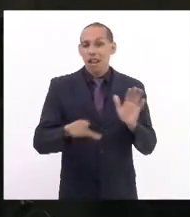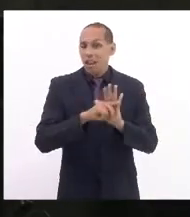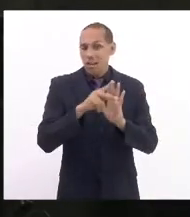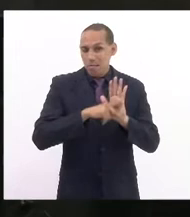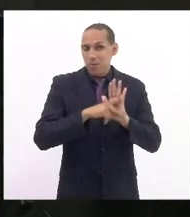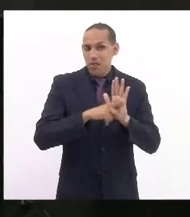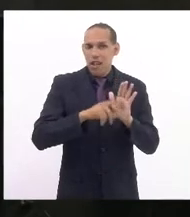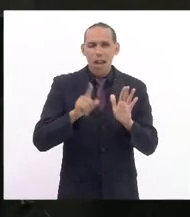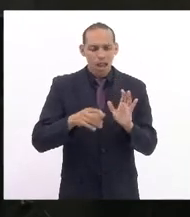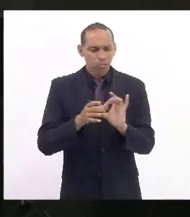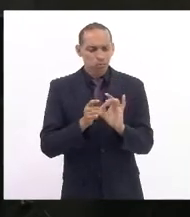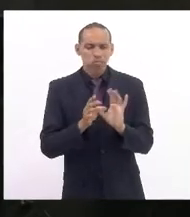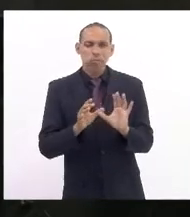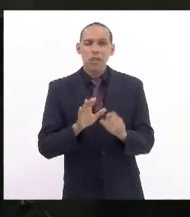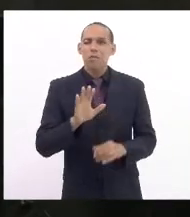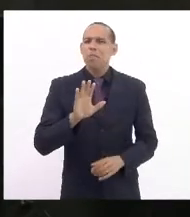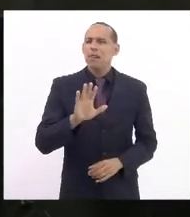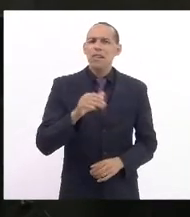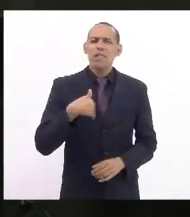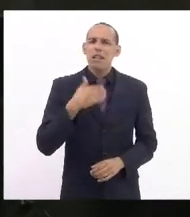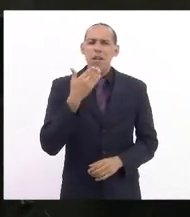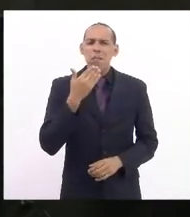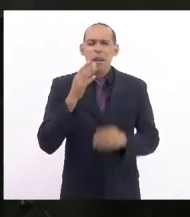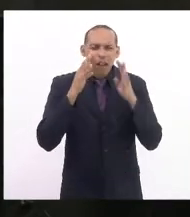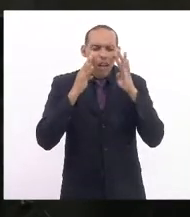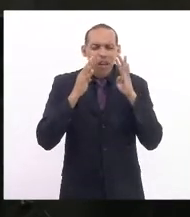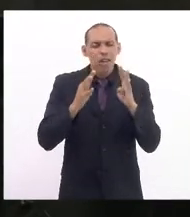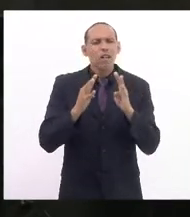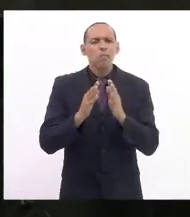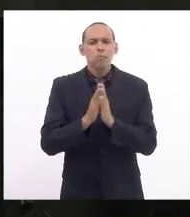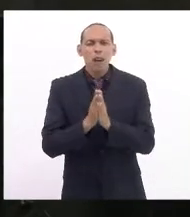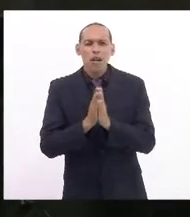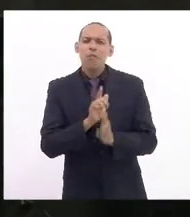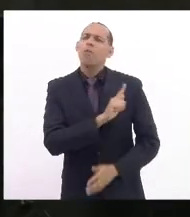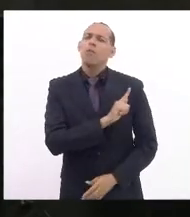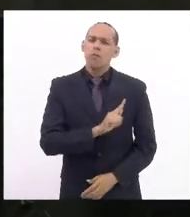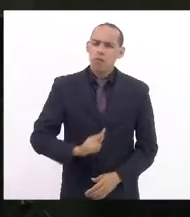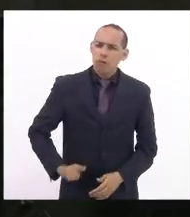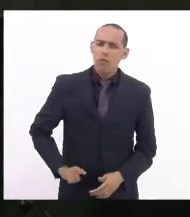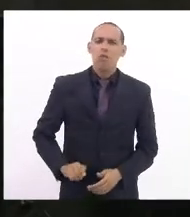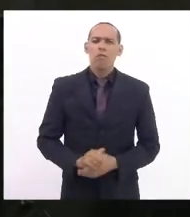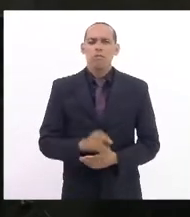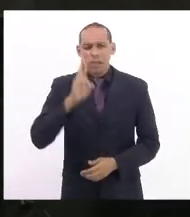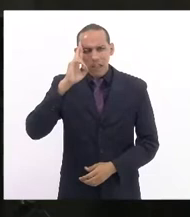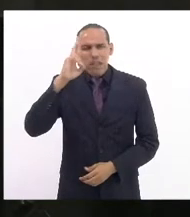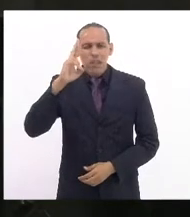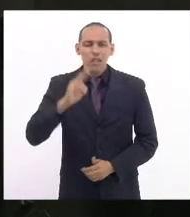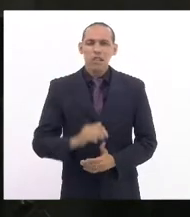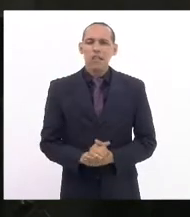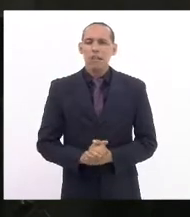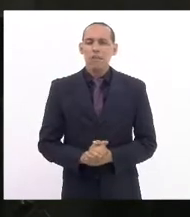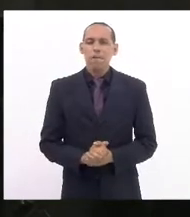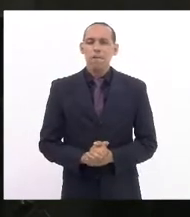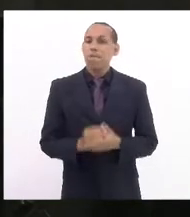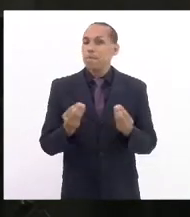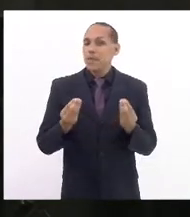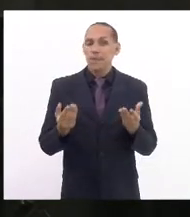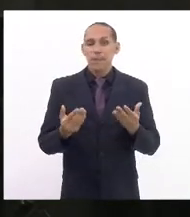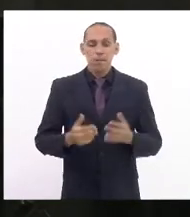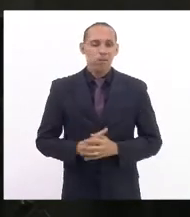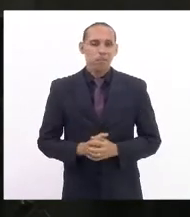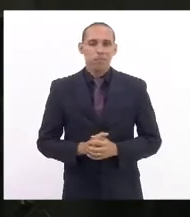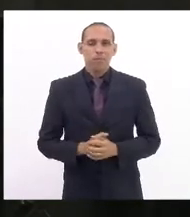sendo autorizativo, eu peço uma atenção especial ao governador, aos líderes de governo, para que possa, sim,